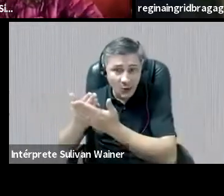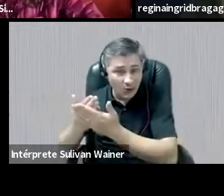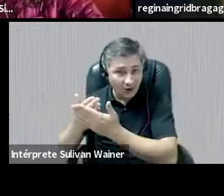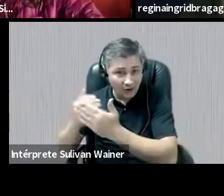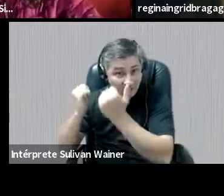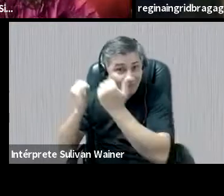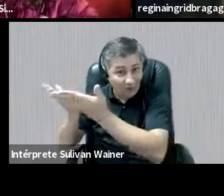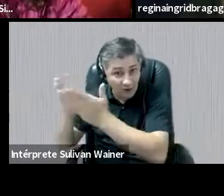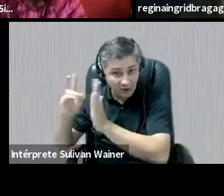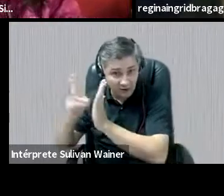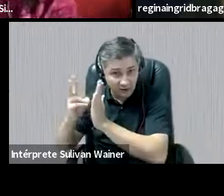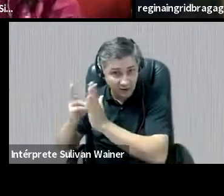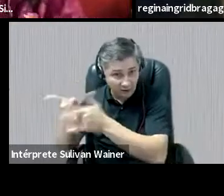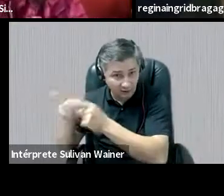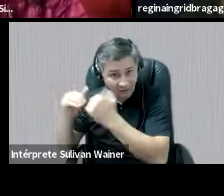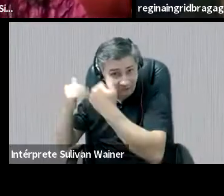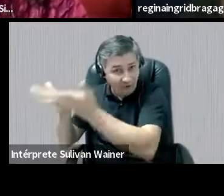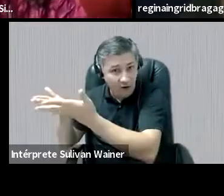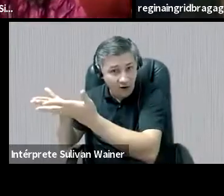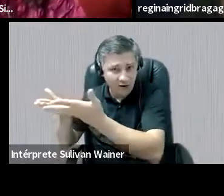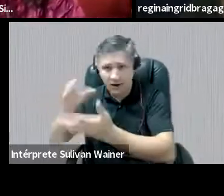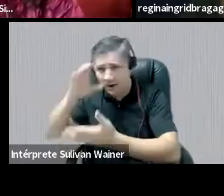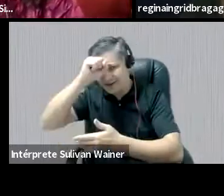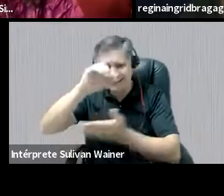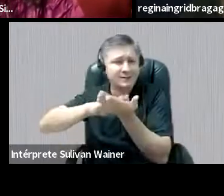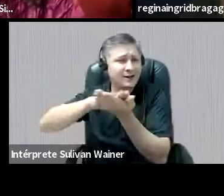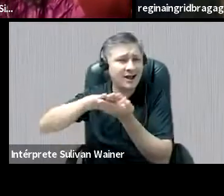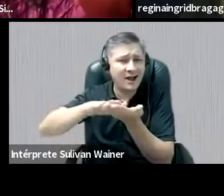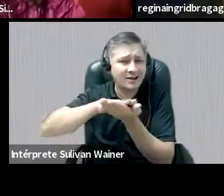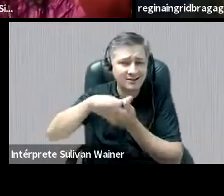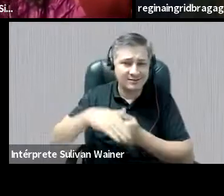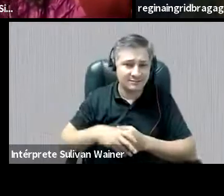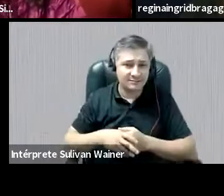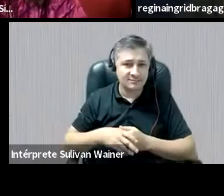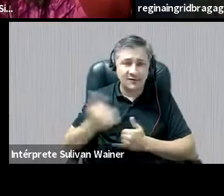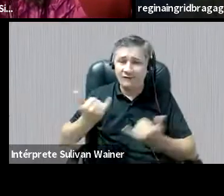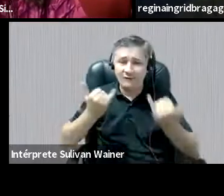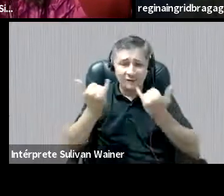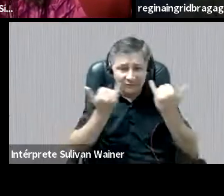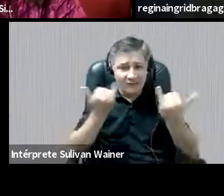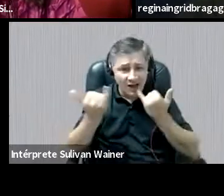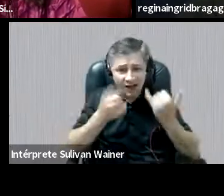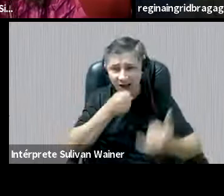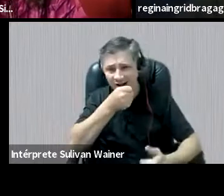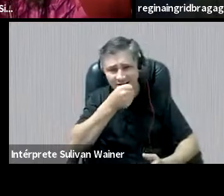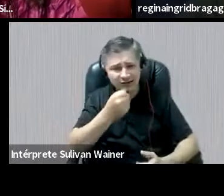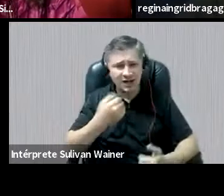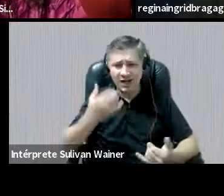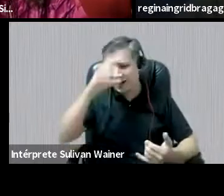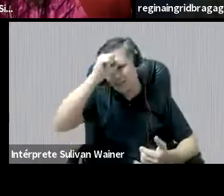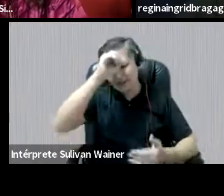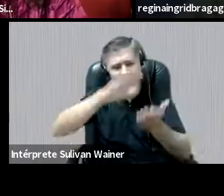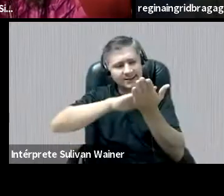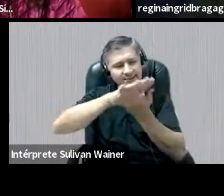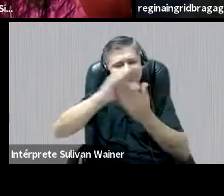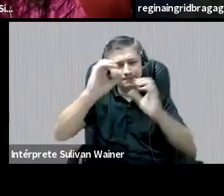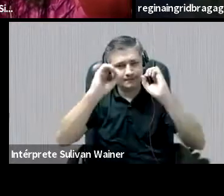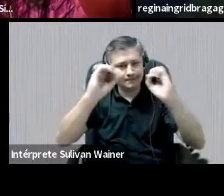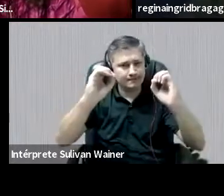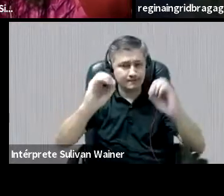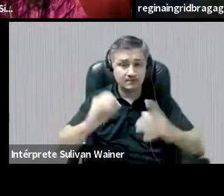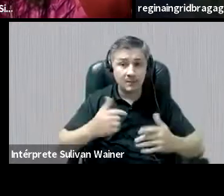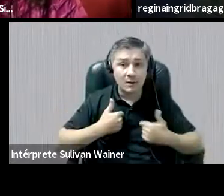não aprendi nada, e isso, para mim, né, isso, para mim, enquanto pesquisadora, mas, enquanto professora,